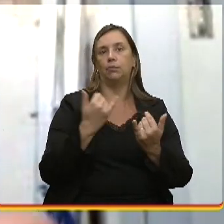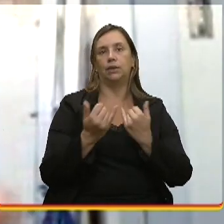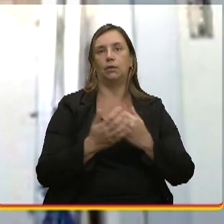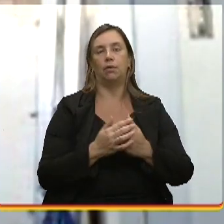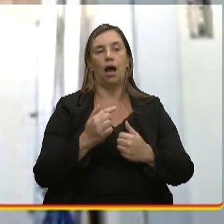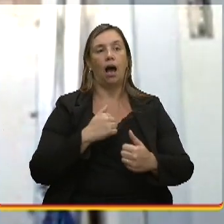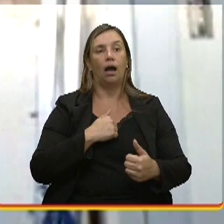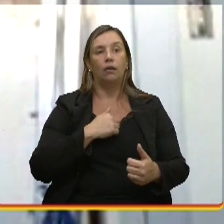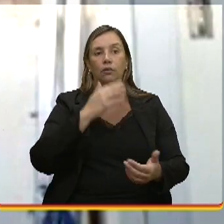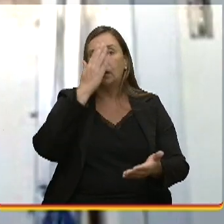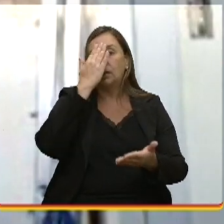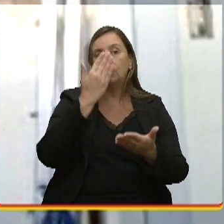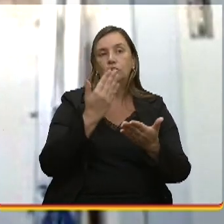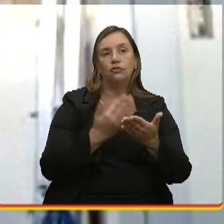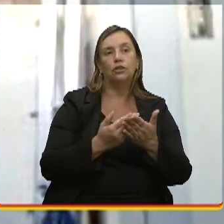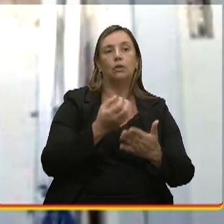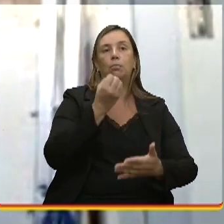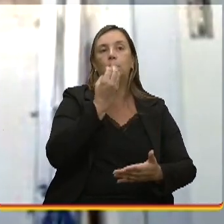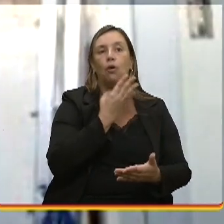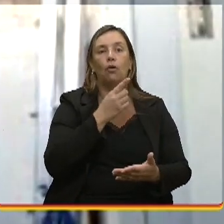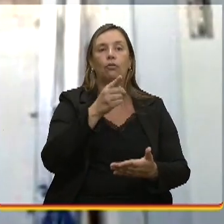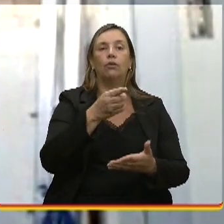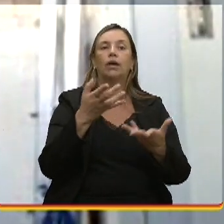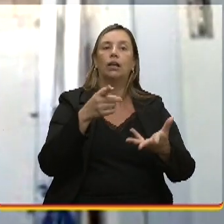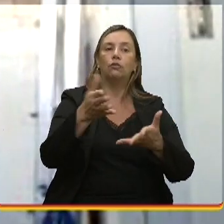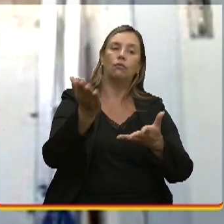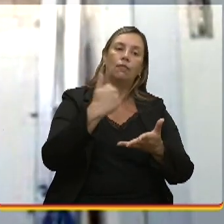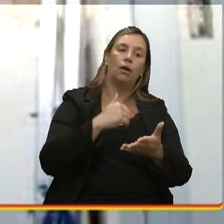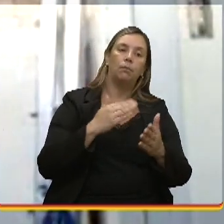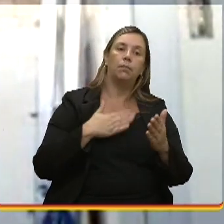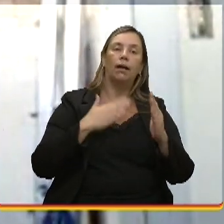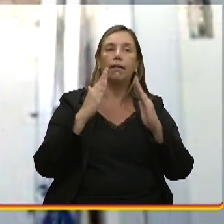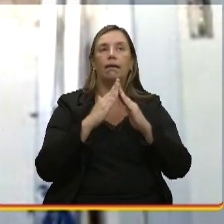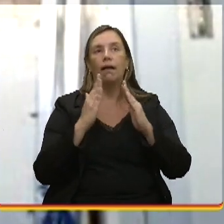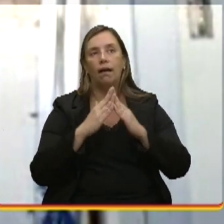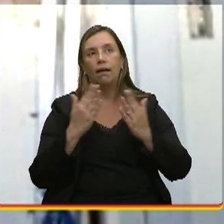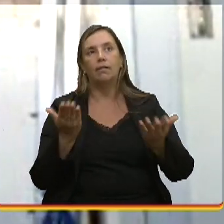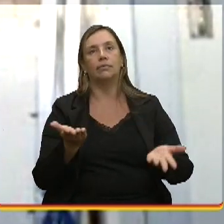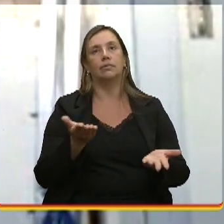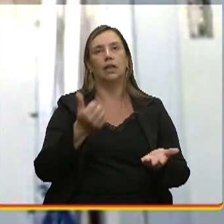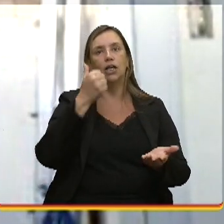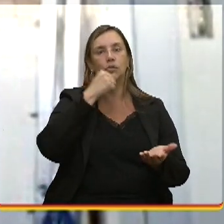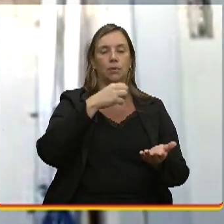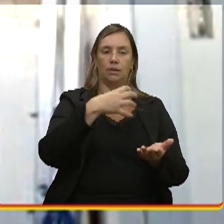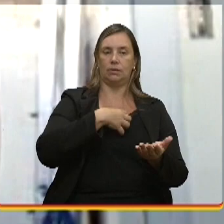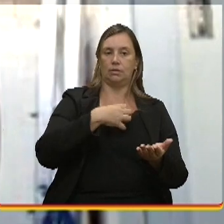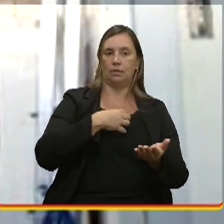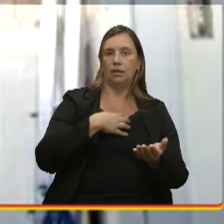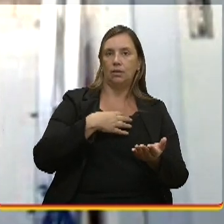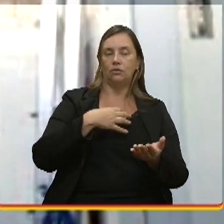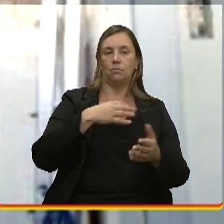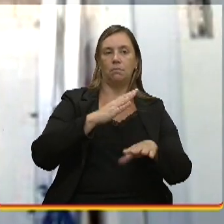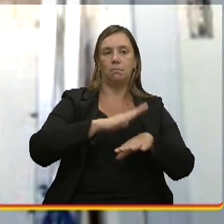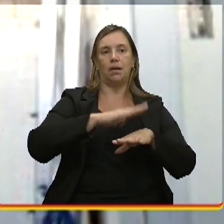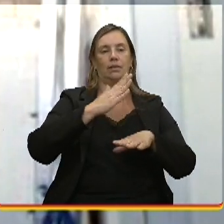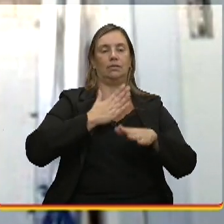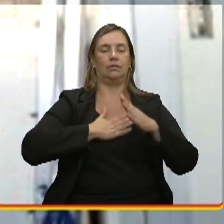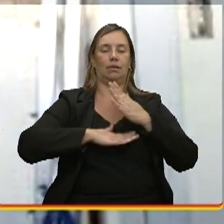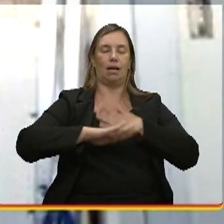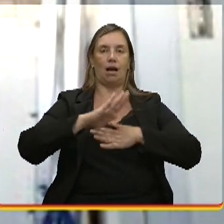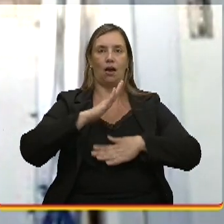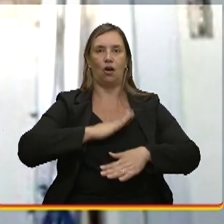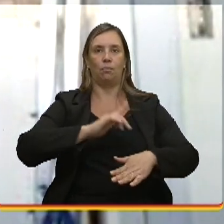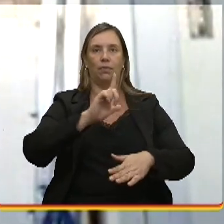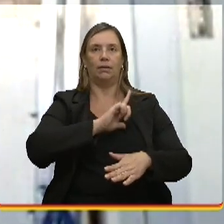eu não acredito. Que bom. Então, eu quero que tu vá na minha casa. As mulheres se sentem mais tranquilas de ter uma outra mulher em casa